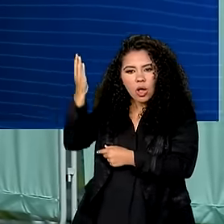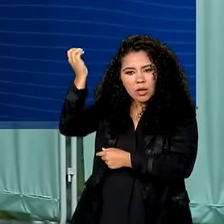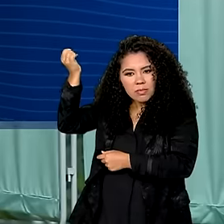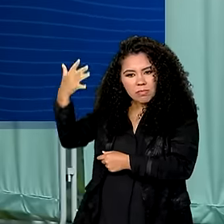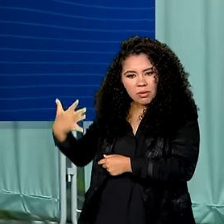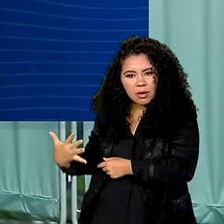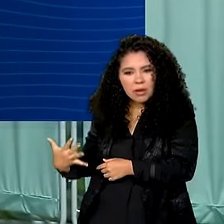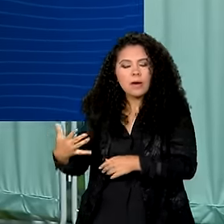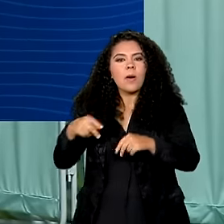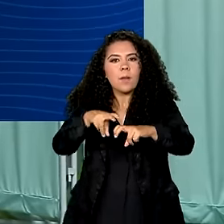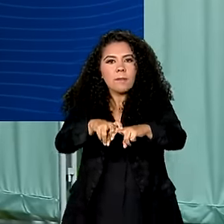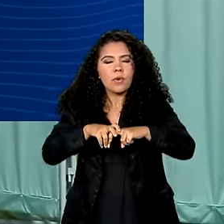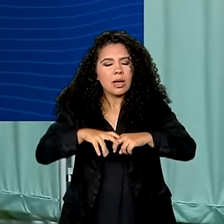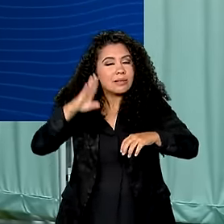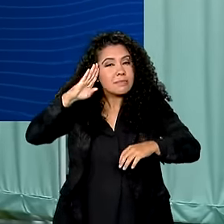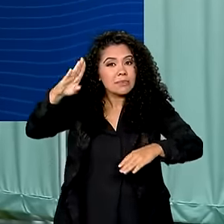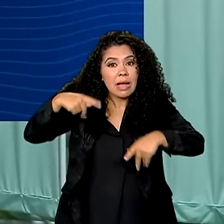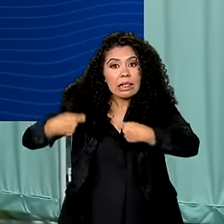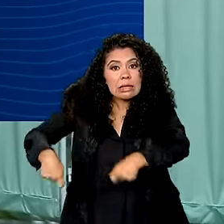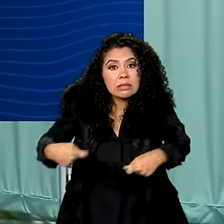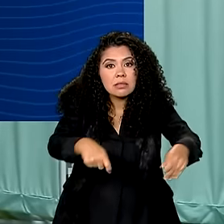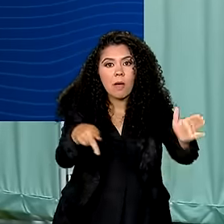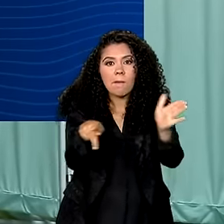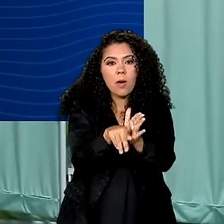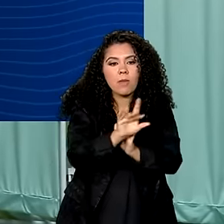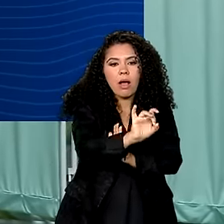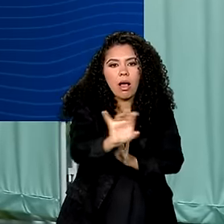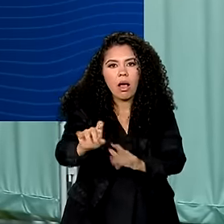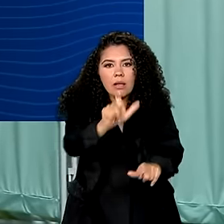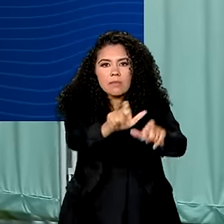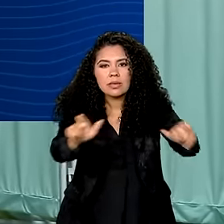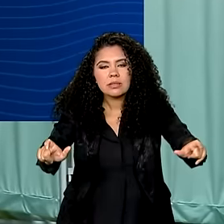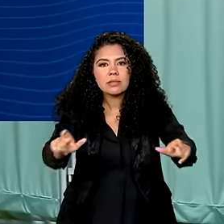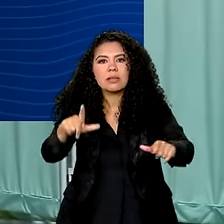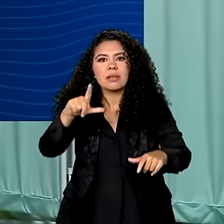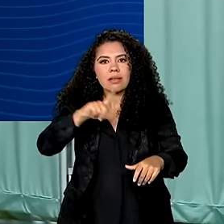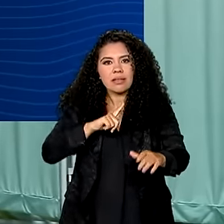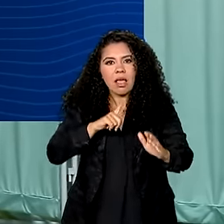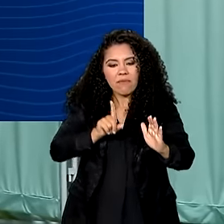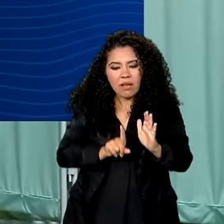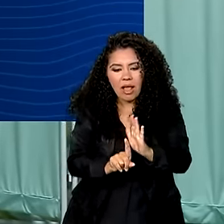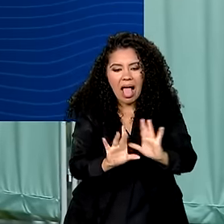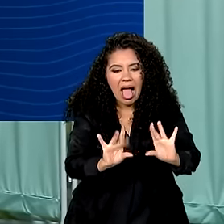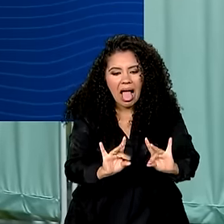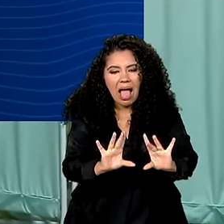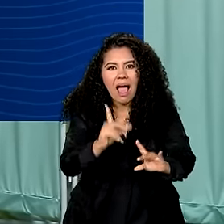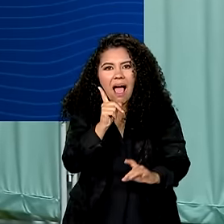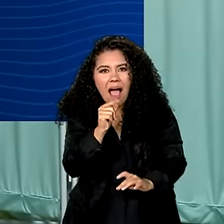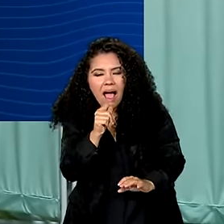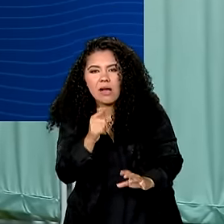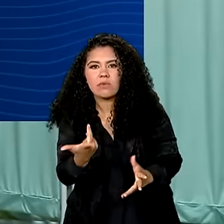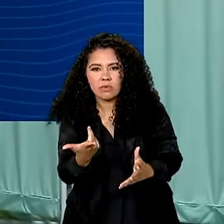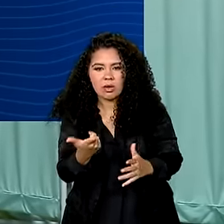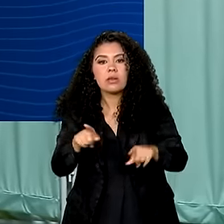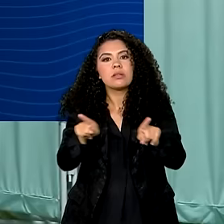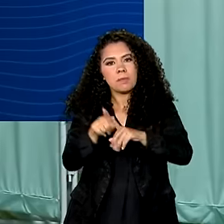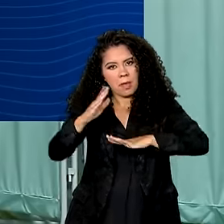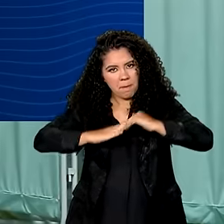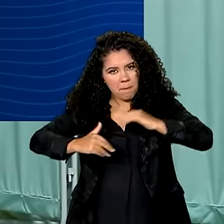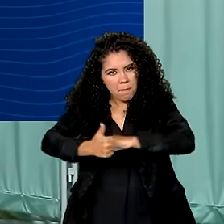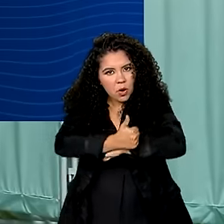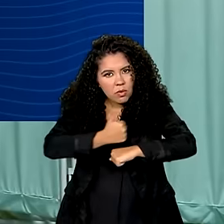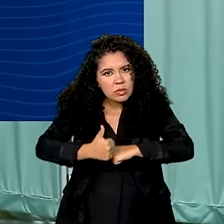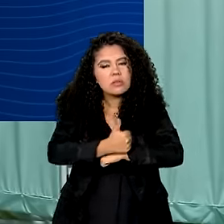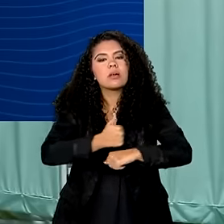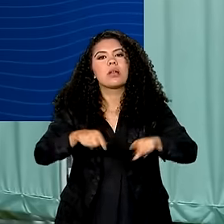nas principais necessidades das pessoas que tiveram contato com a água de enchentes, além dos profissionais,